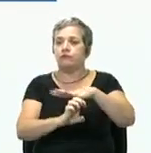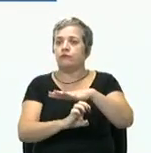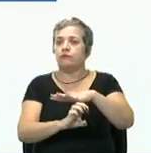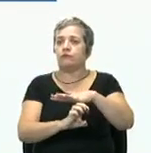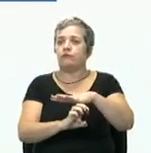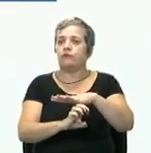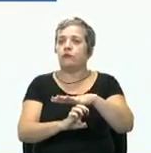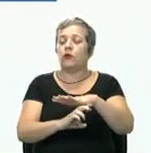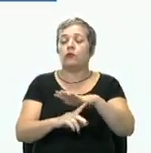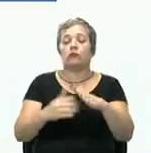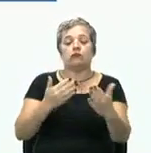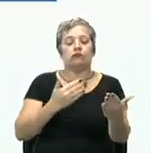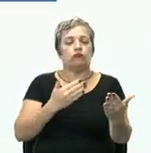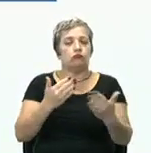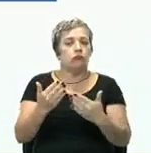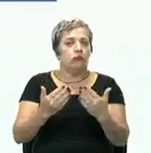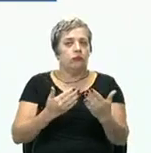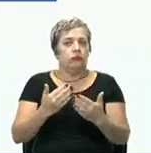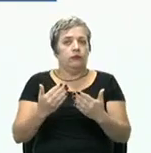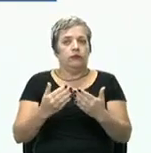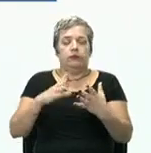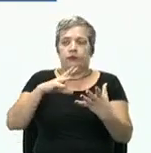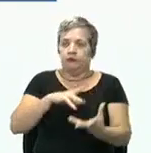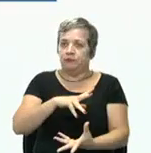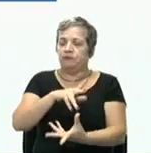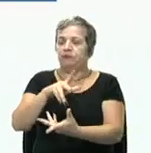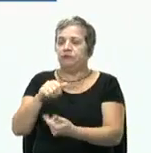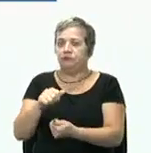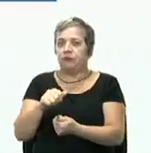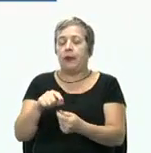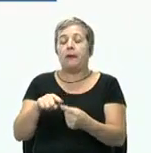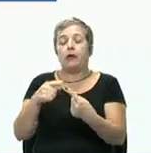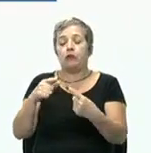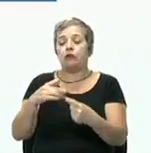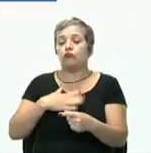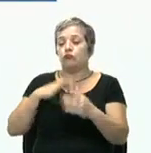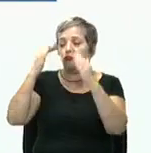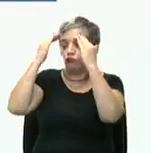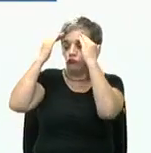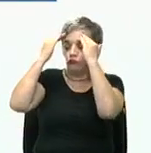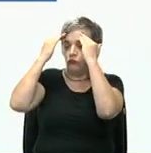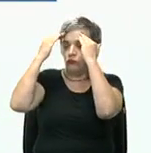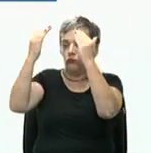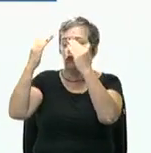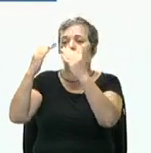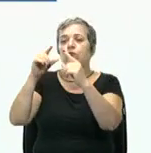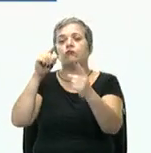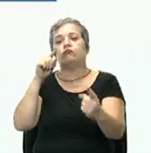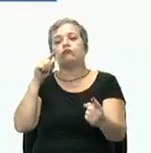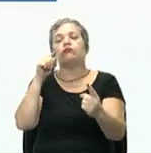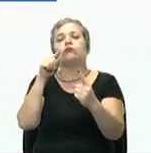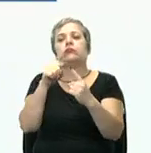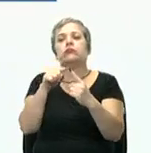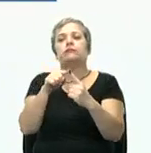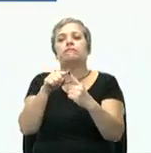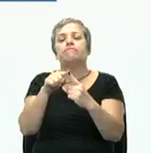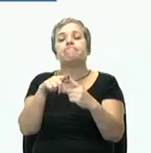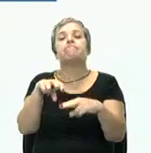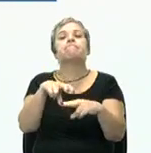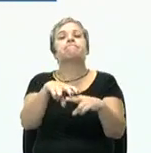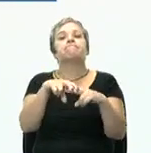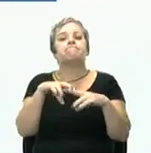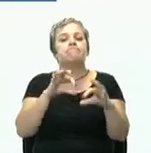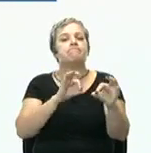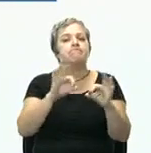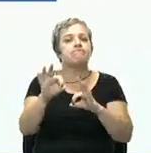Então, eu vou fazer a avaliação do desempenho global, mas o meu foco é objetivos. Ah, por isso que o